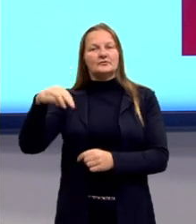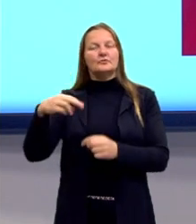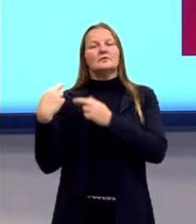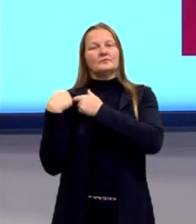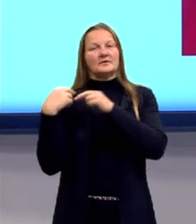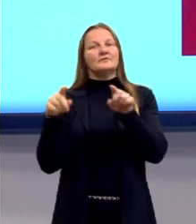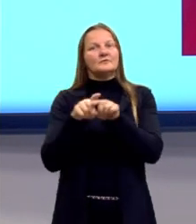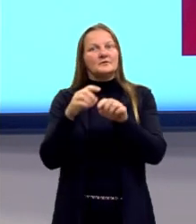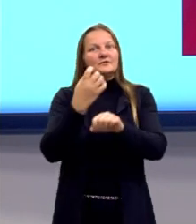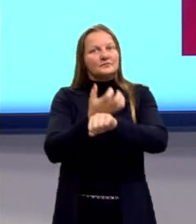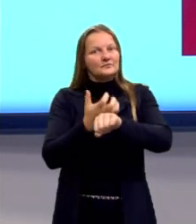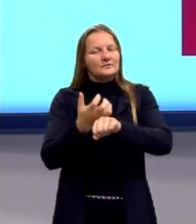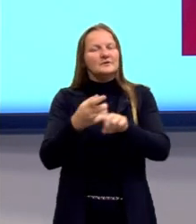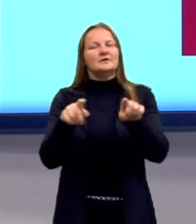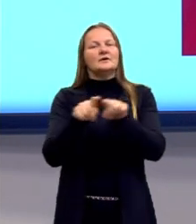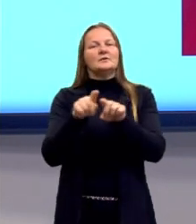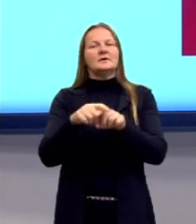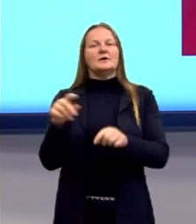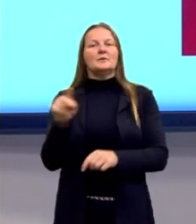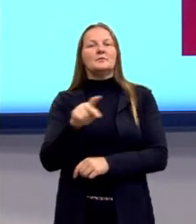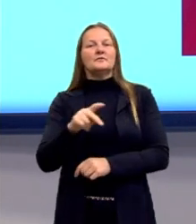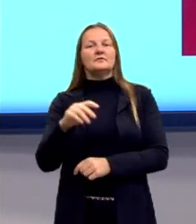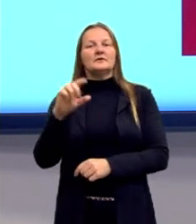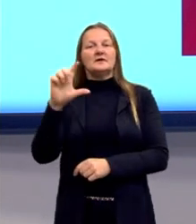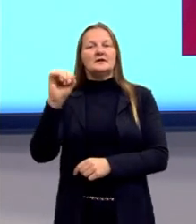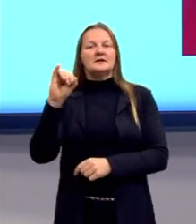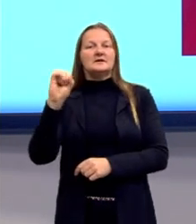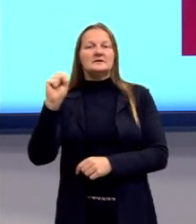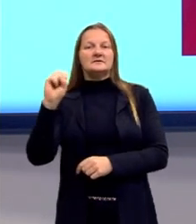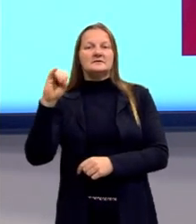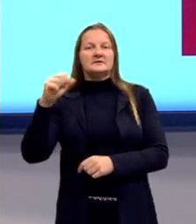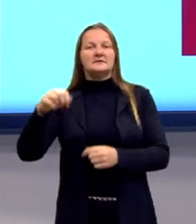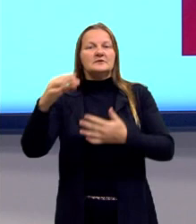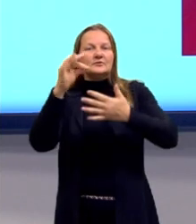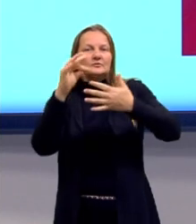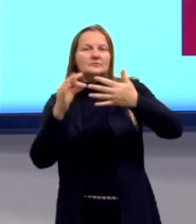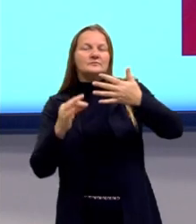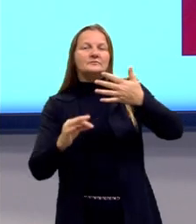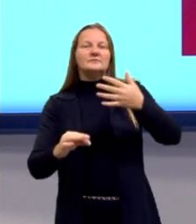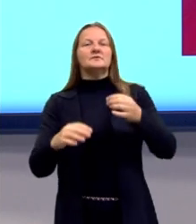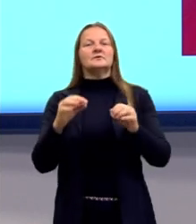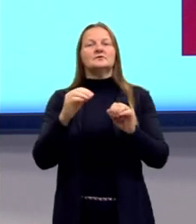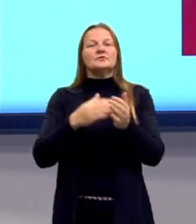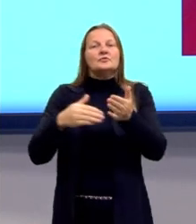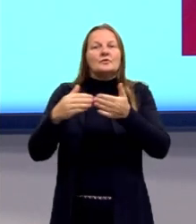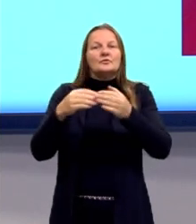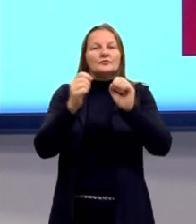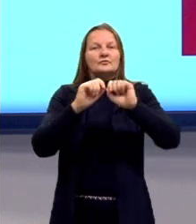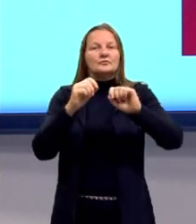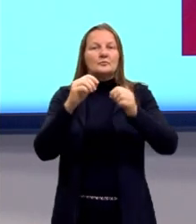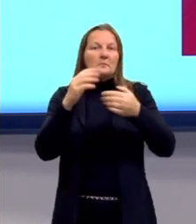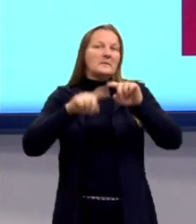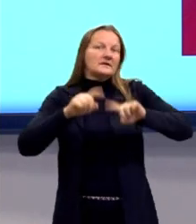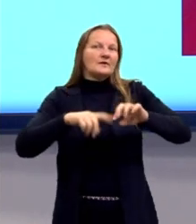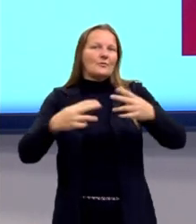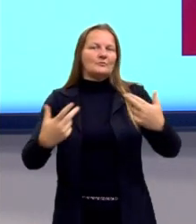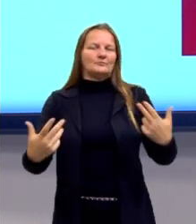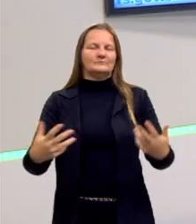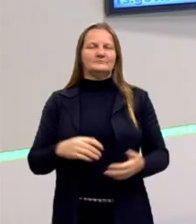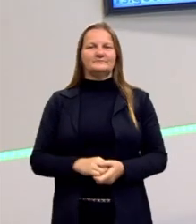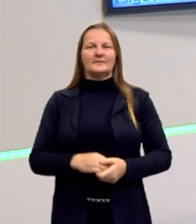disciplina, e também a professora Lisiane, que faz as correções dos nossos slides, ok? Vamos lá,